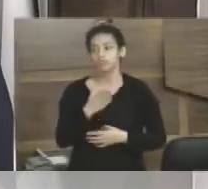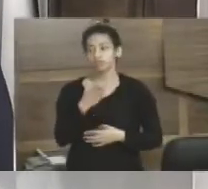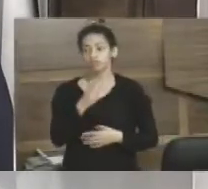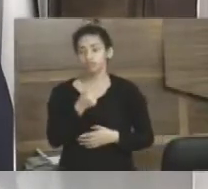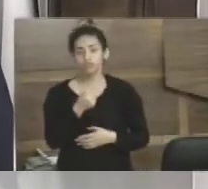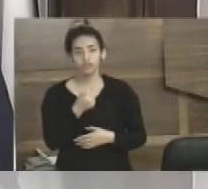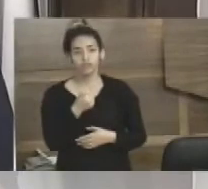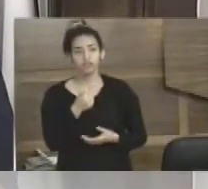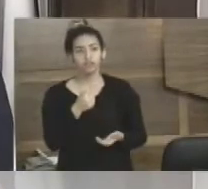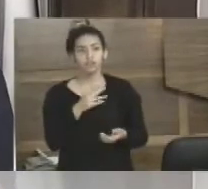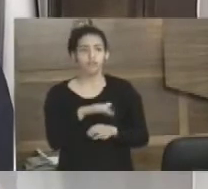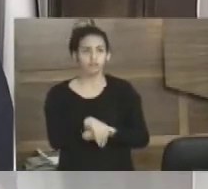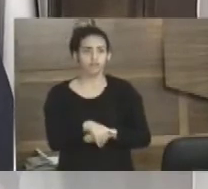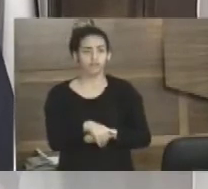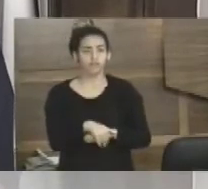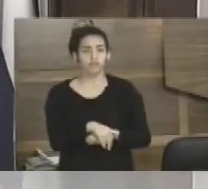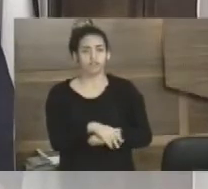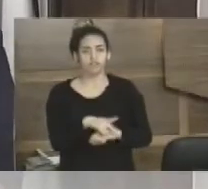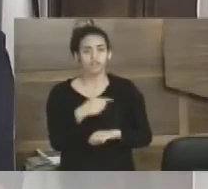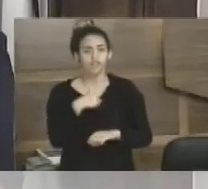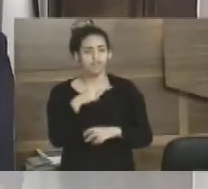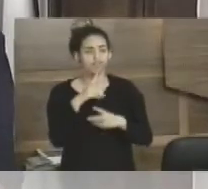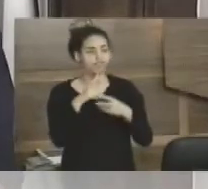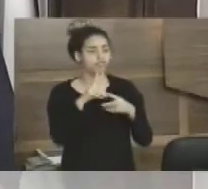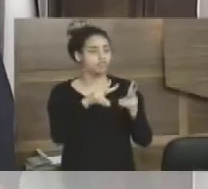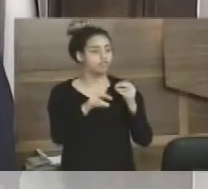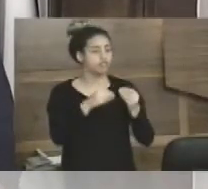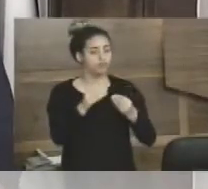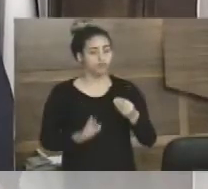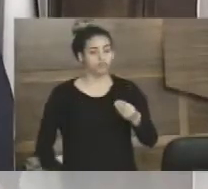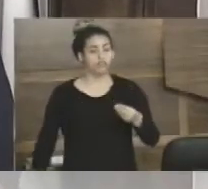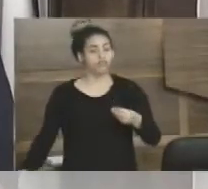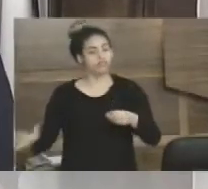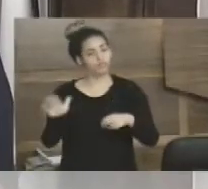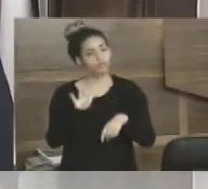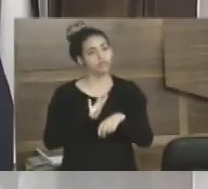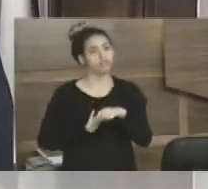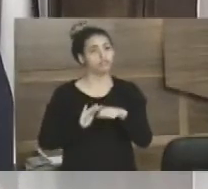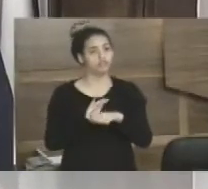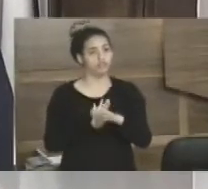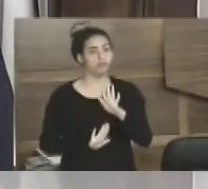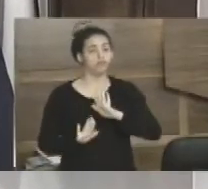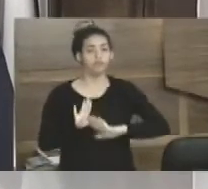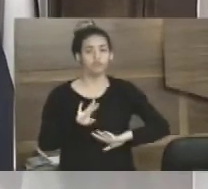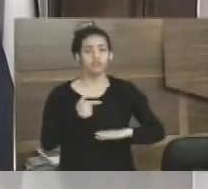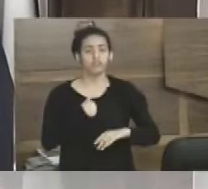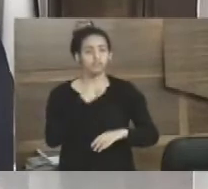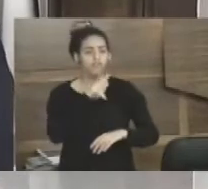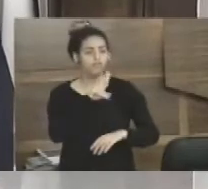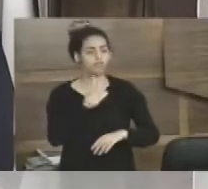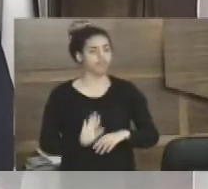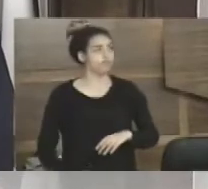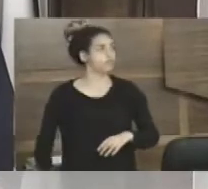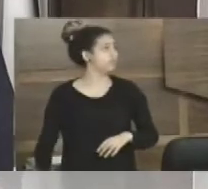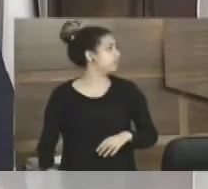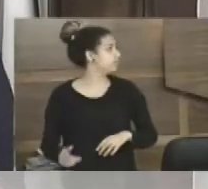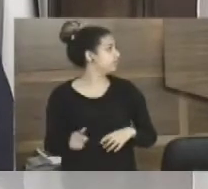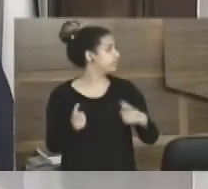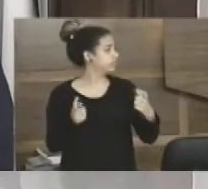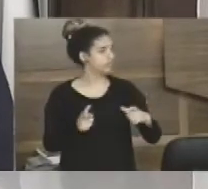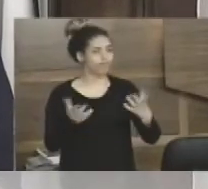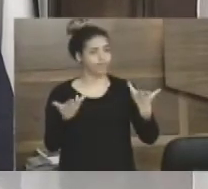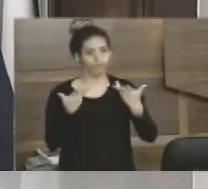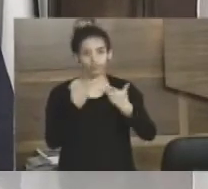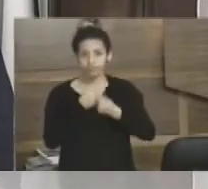lá às sete horas da noite, fui ver como as nossas crianças estão sendo tratadas, e vi que elas estão, é um espaço